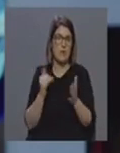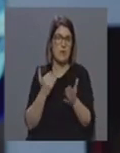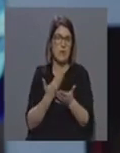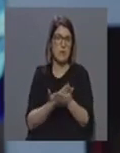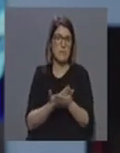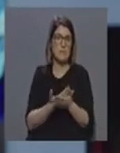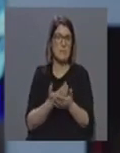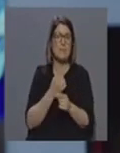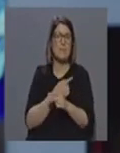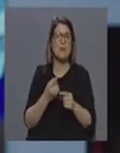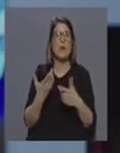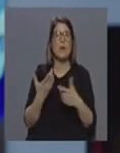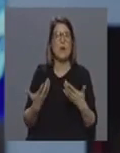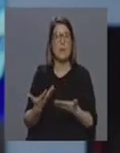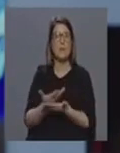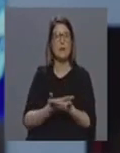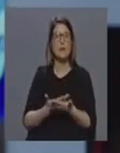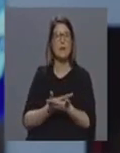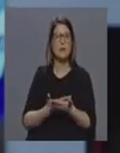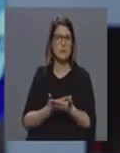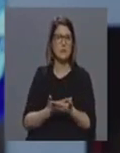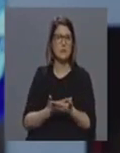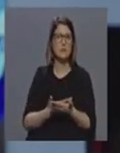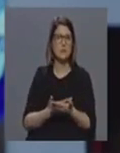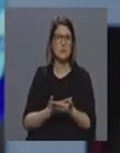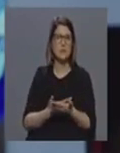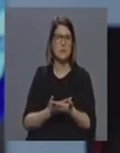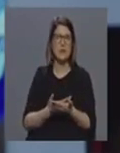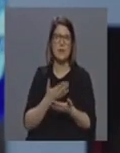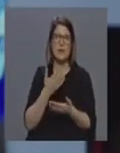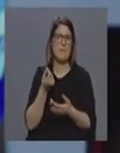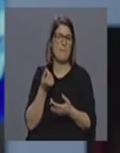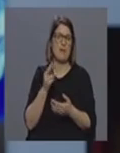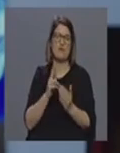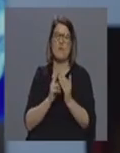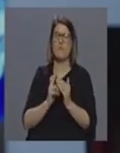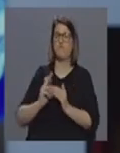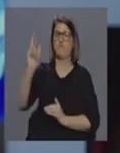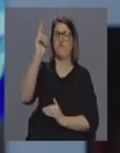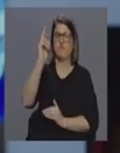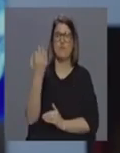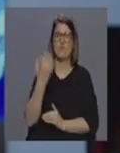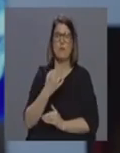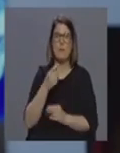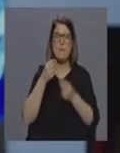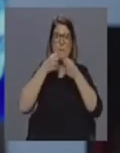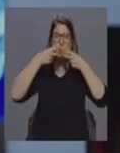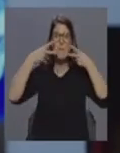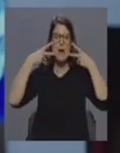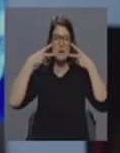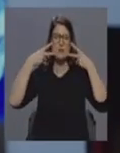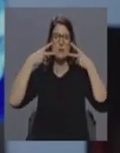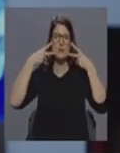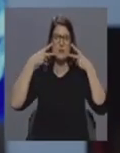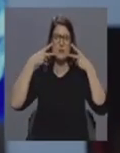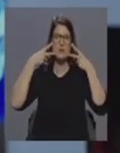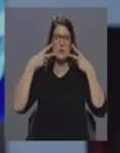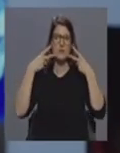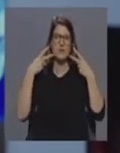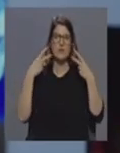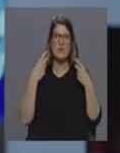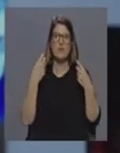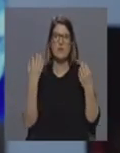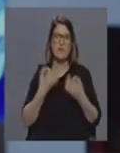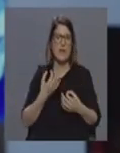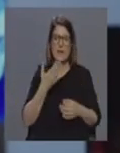o mercado neste momento está extremamente inflacionado ou seja nomeadamente máscaras cirúrgicas é um verdadeiro